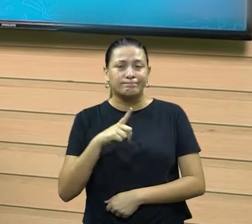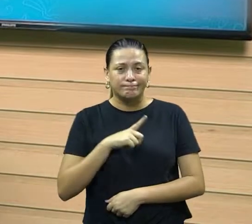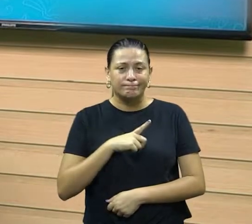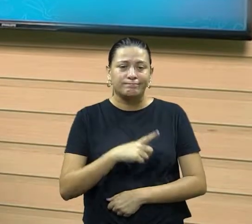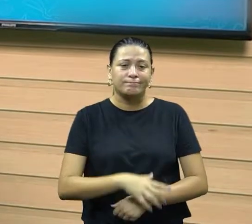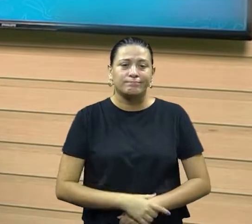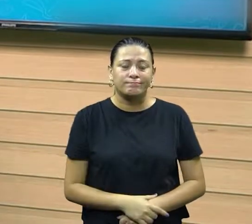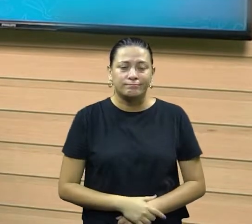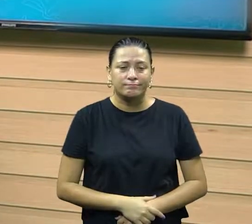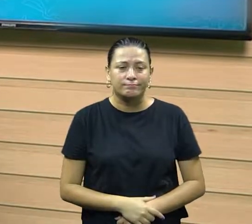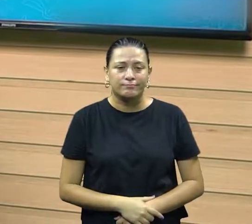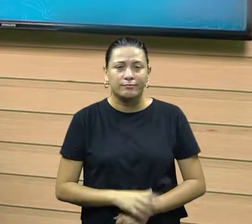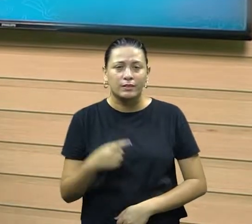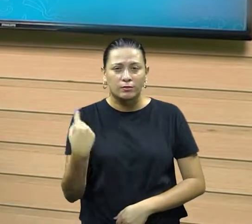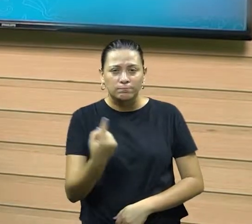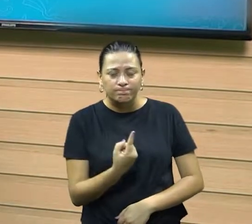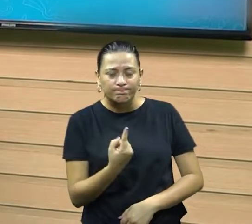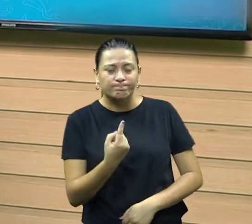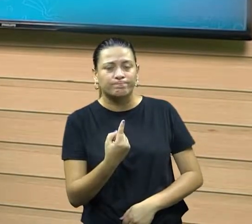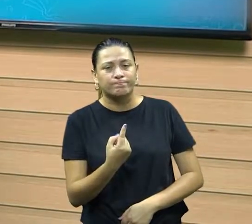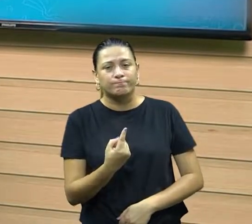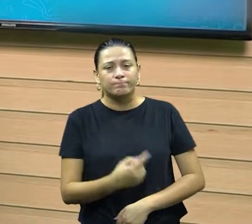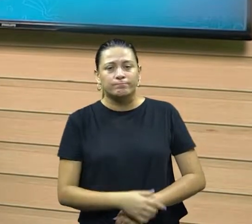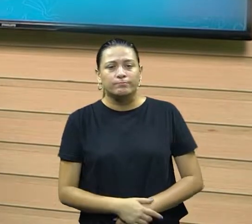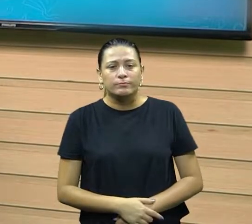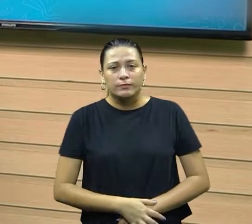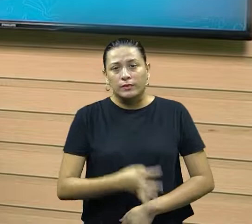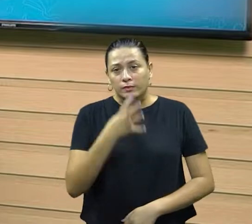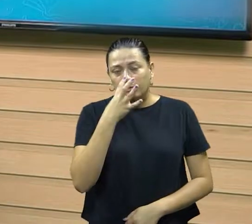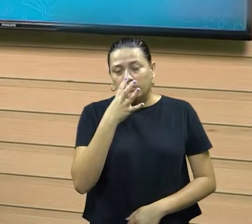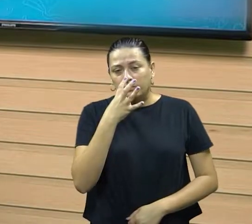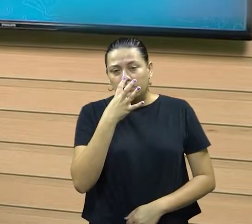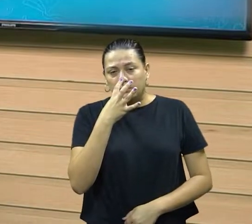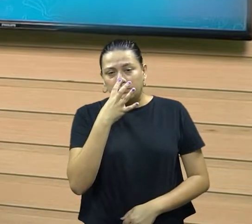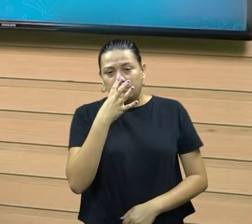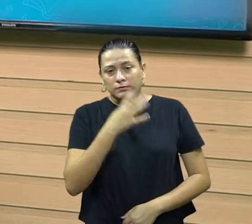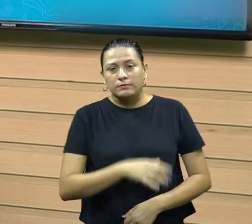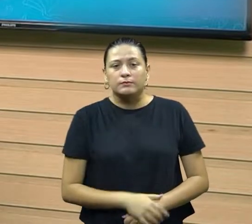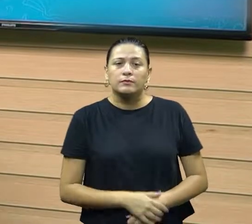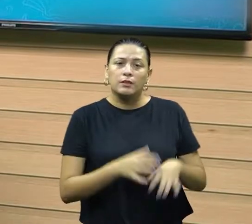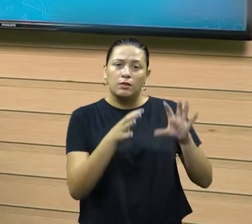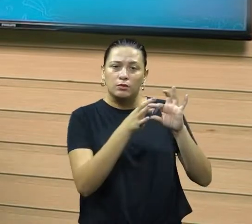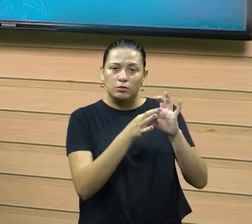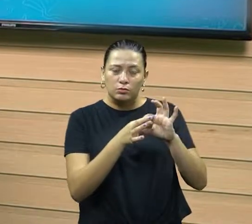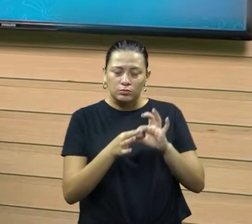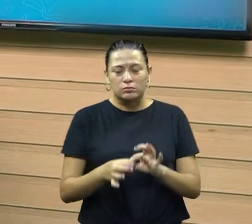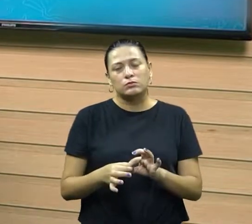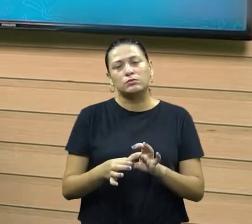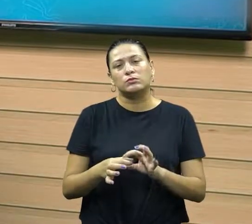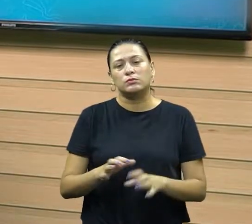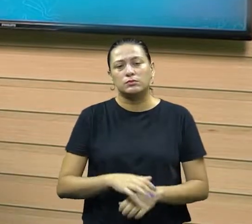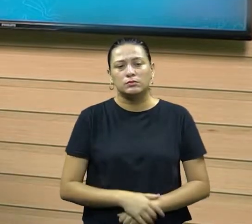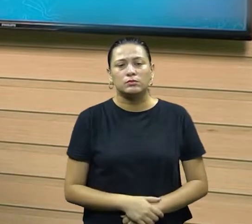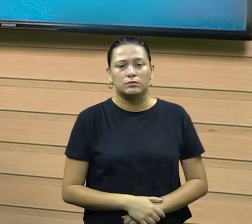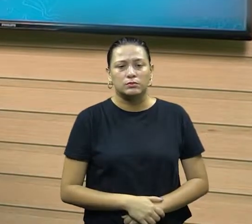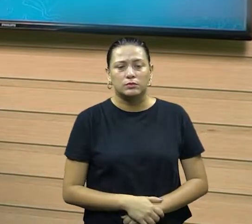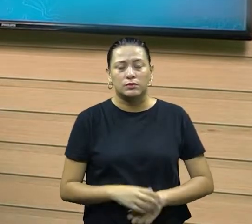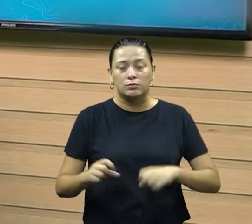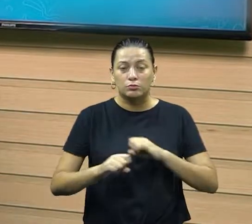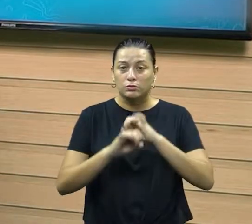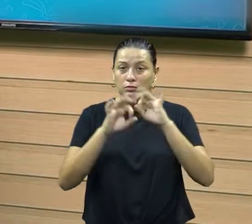você, que a gente possa também estar observando em situações que está bem claro esse processo, né,